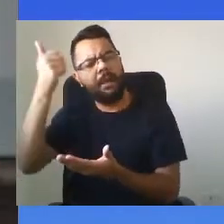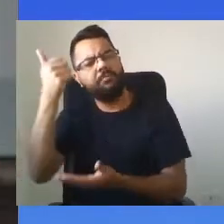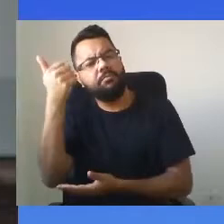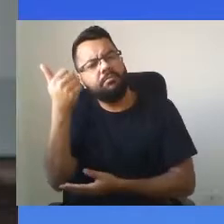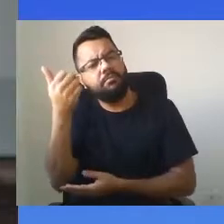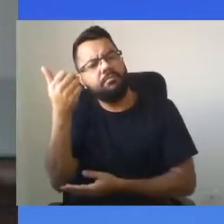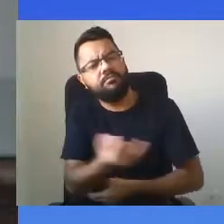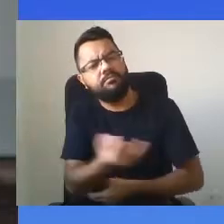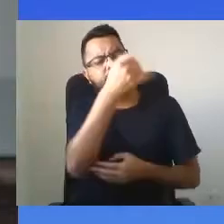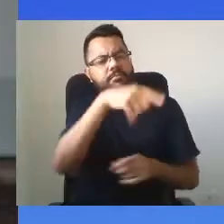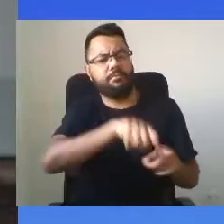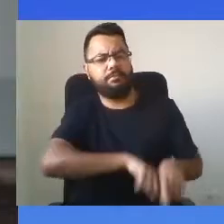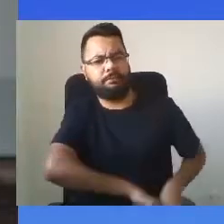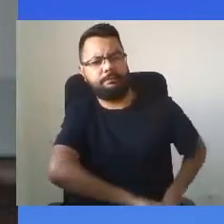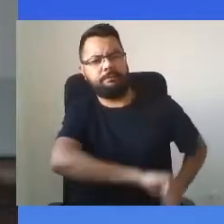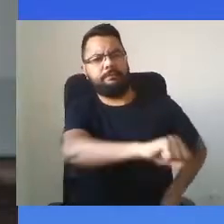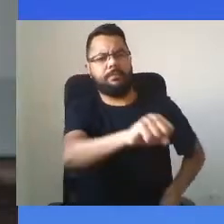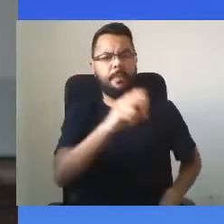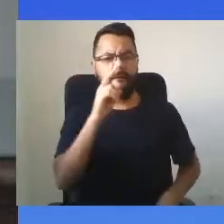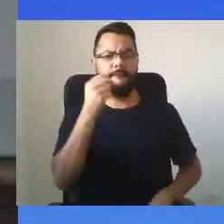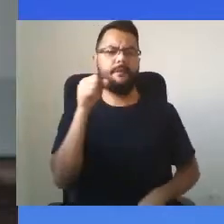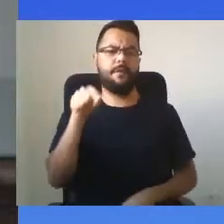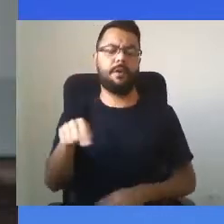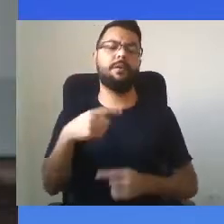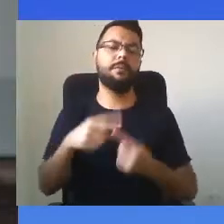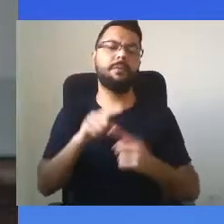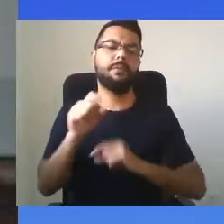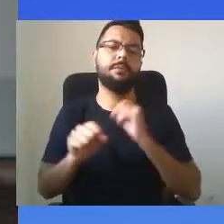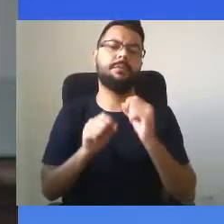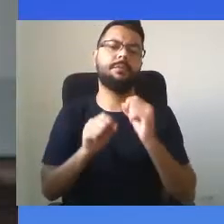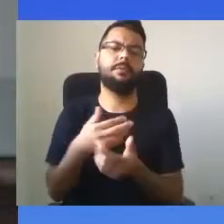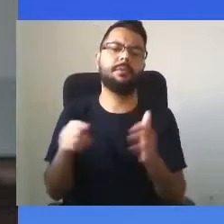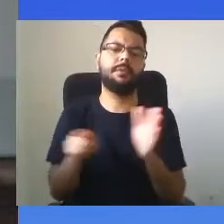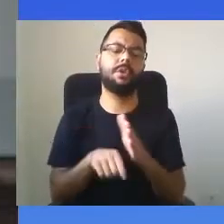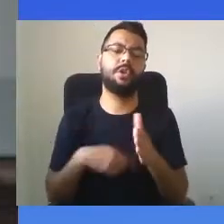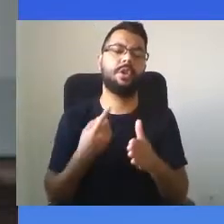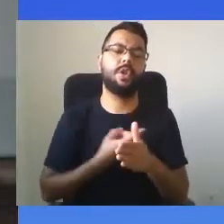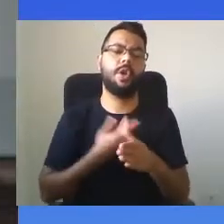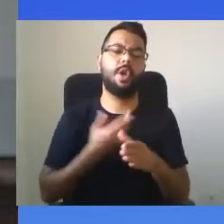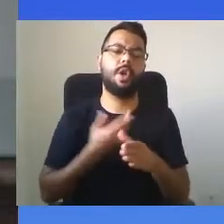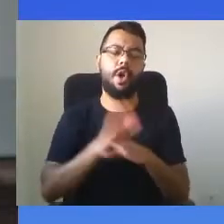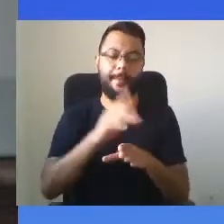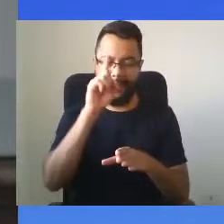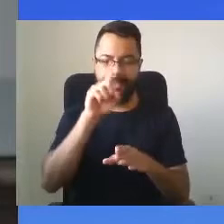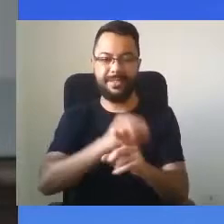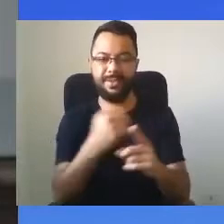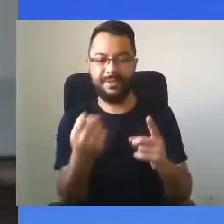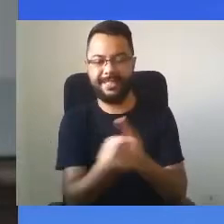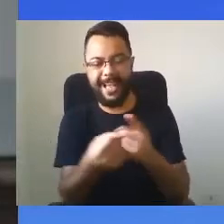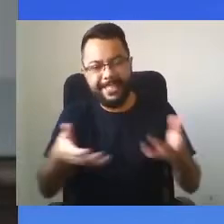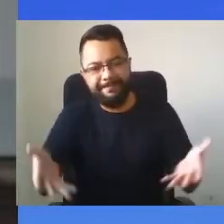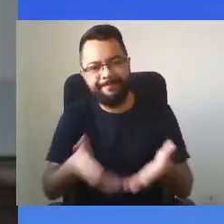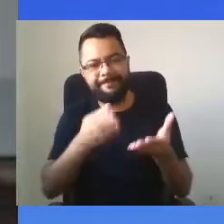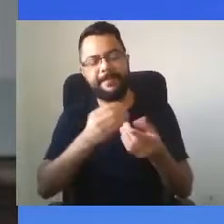conhecimento e servir à sociedade e formar recursos humanos e gerar empregos.